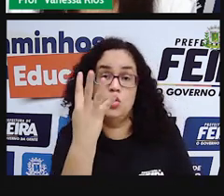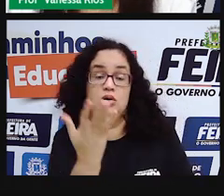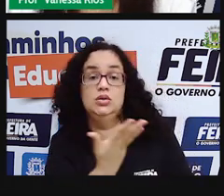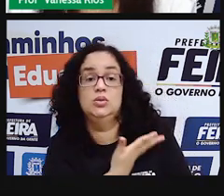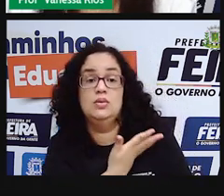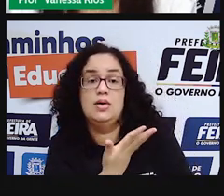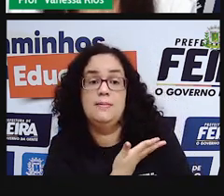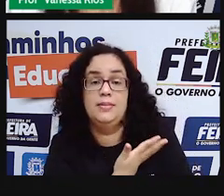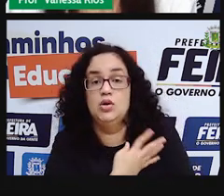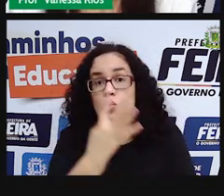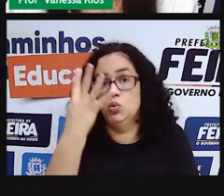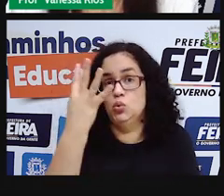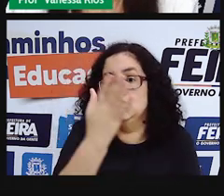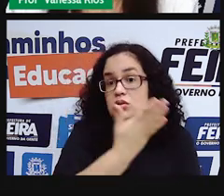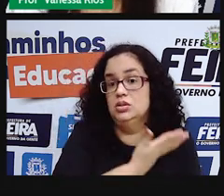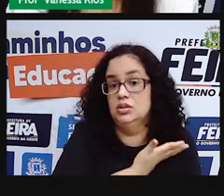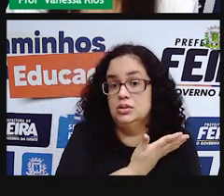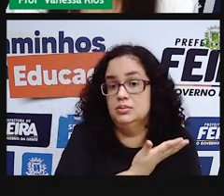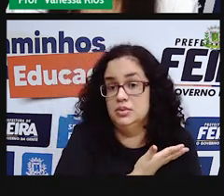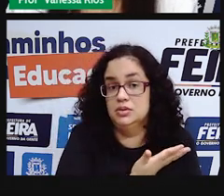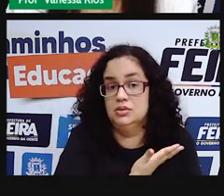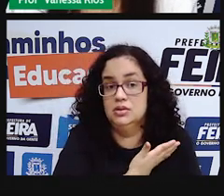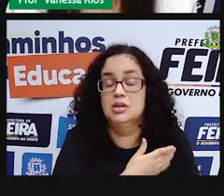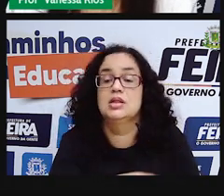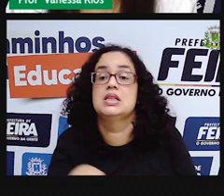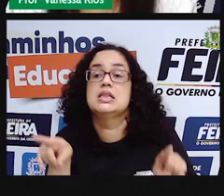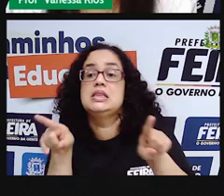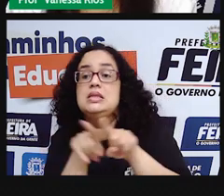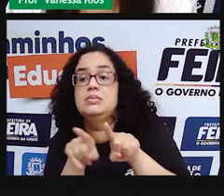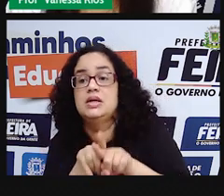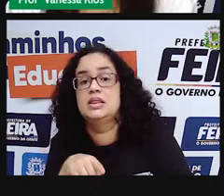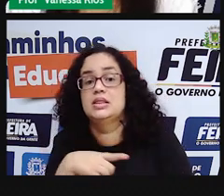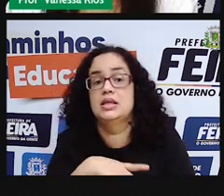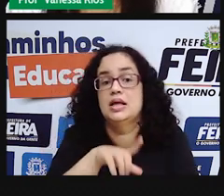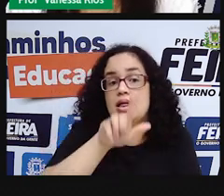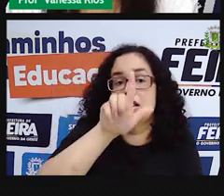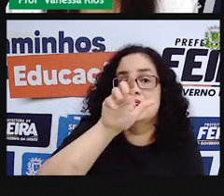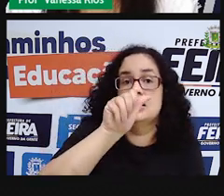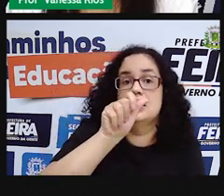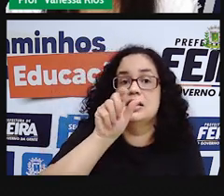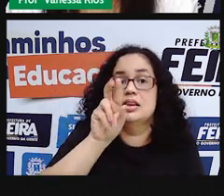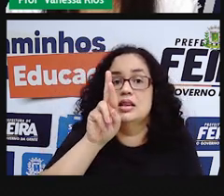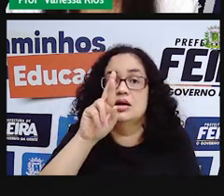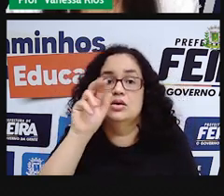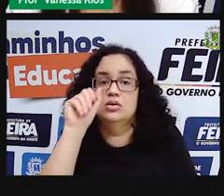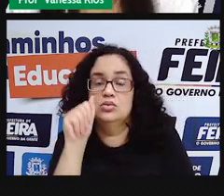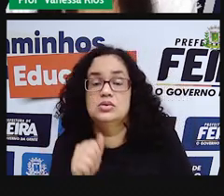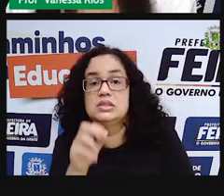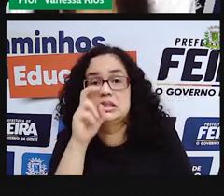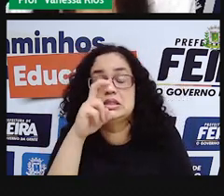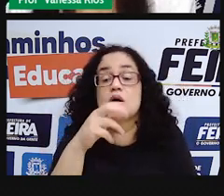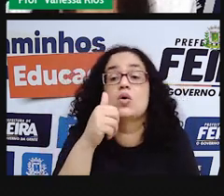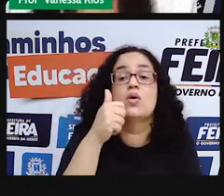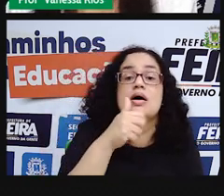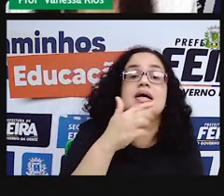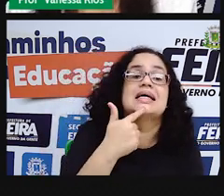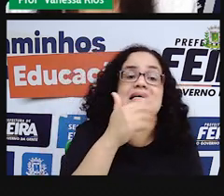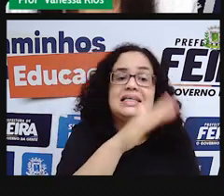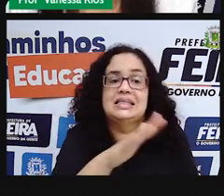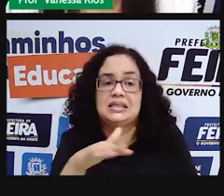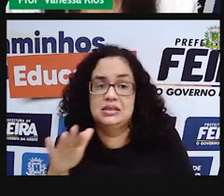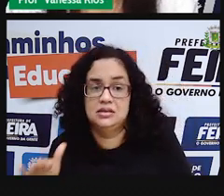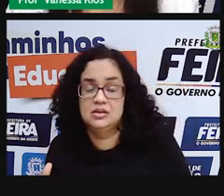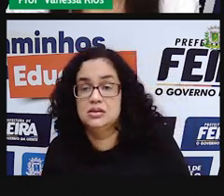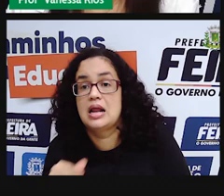os quatro amigos de Laura, mas ainda tem Laura. Então, são cinco. Cinco crianças que vão beber aí um